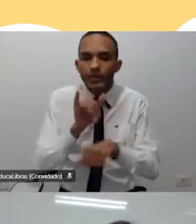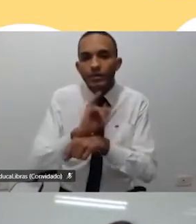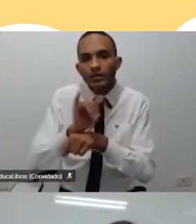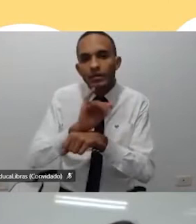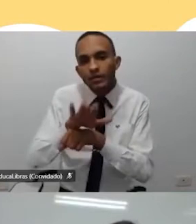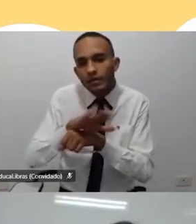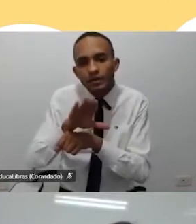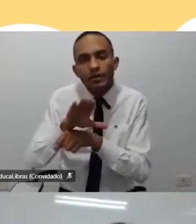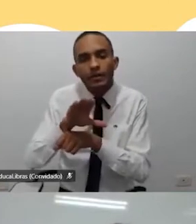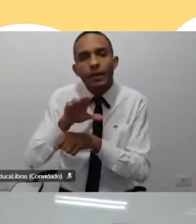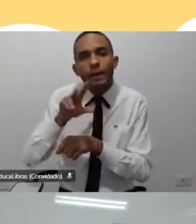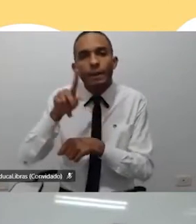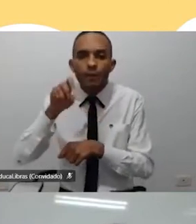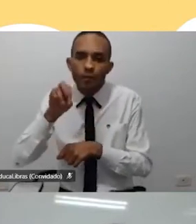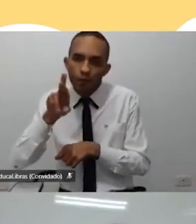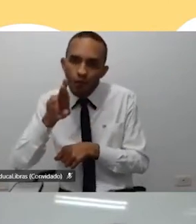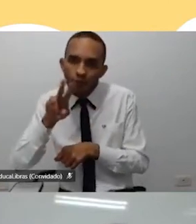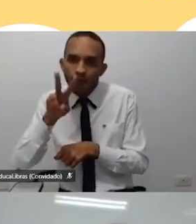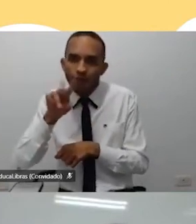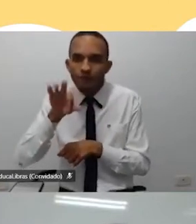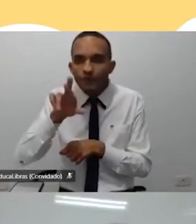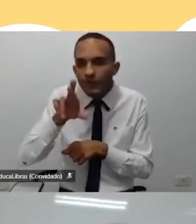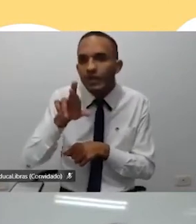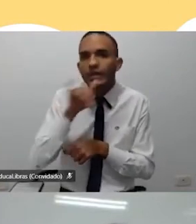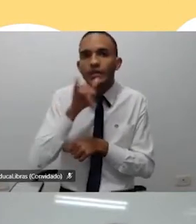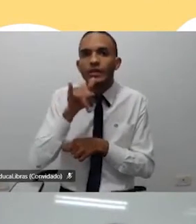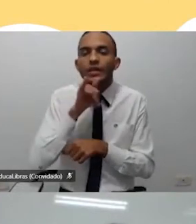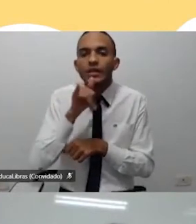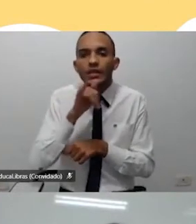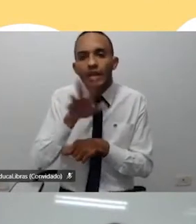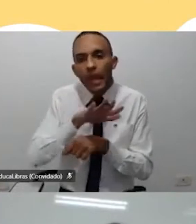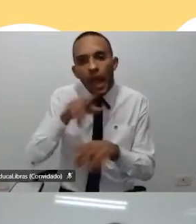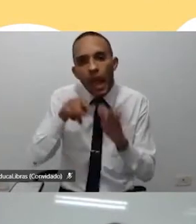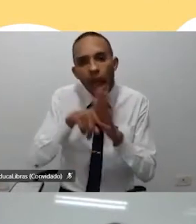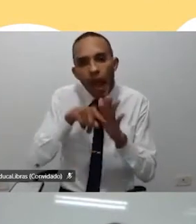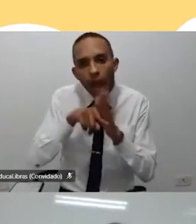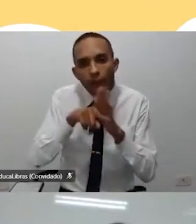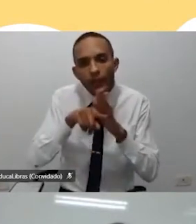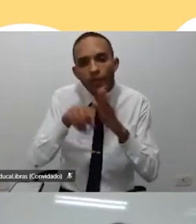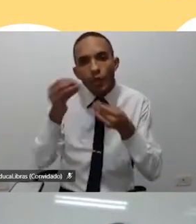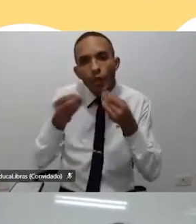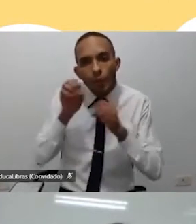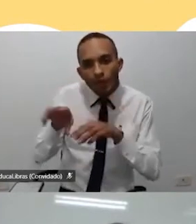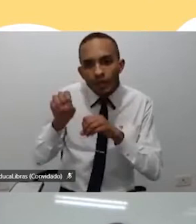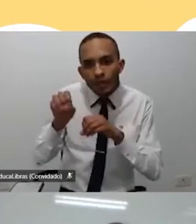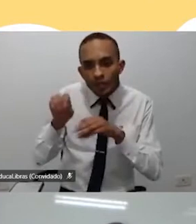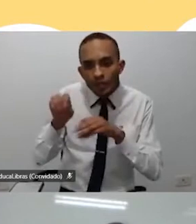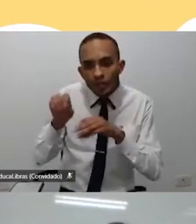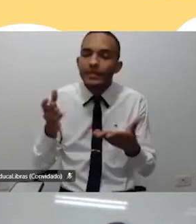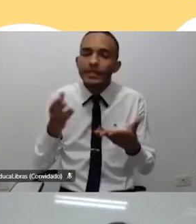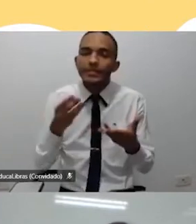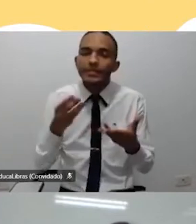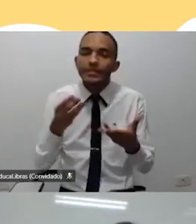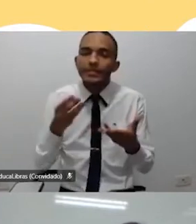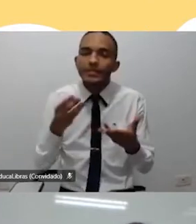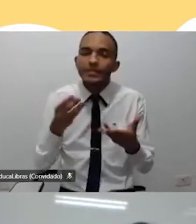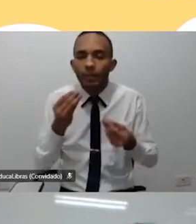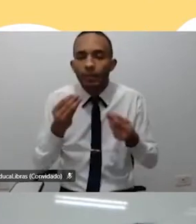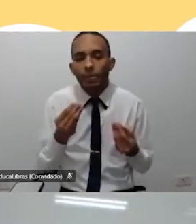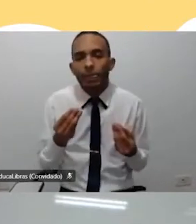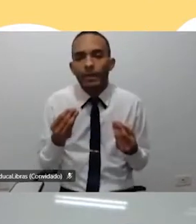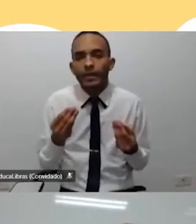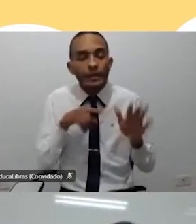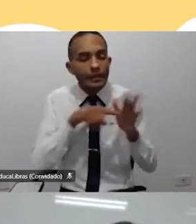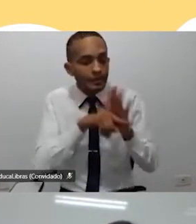bastante notícia boa para a gente, e saiu uma pesquisa do Somos Educação, onde eles compartilharam, é uma